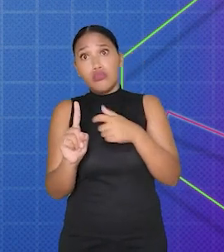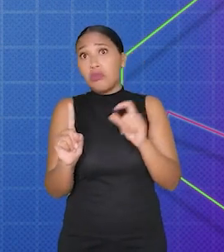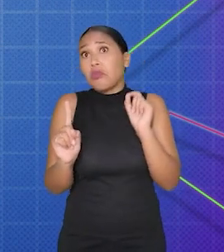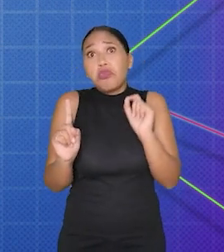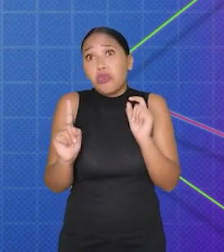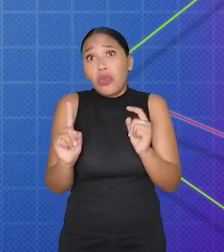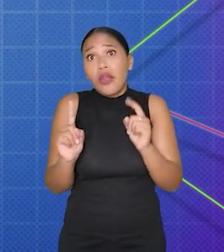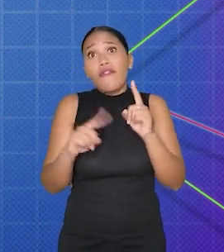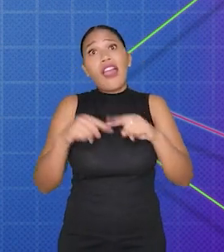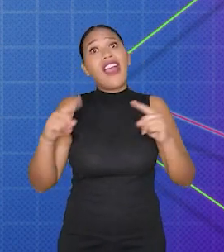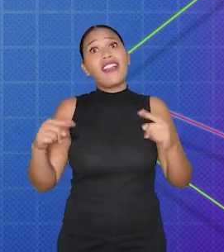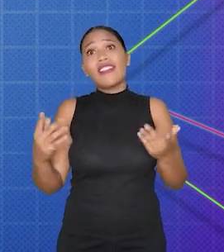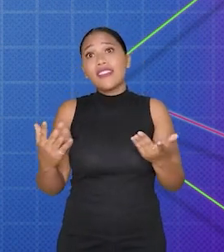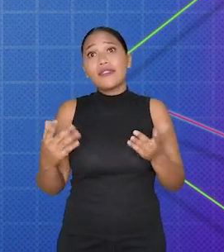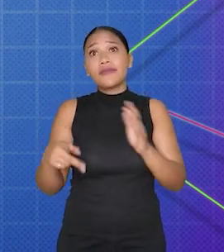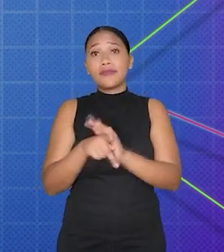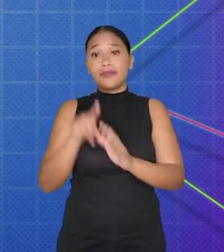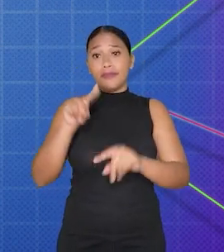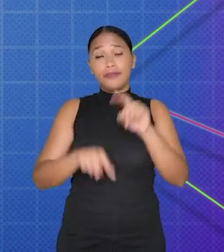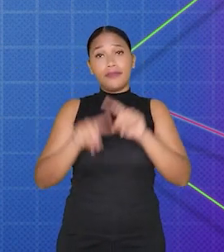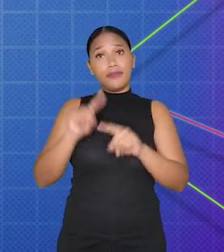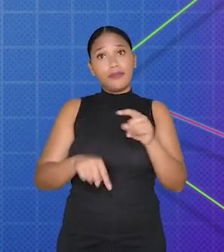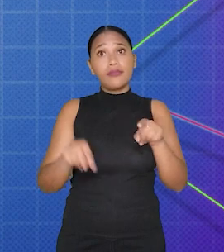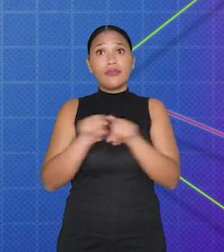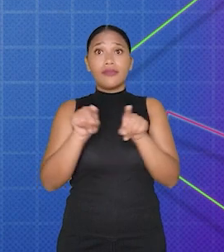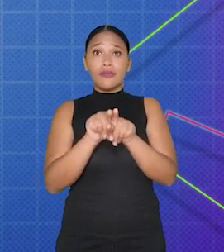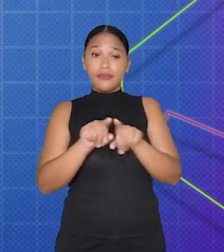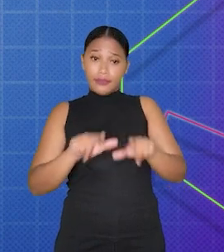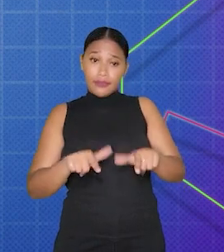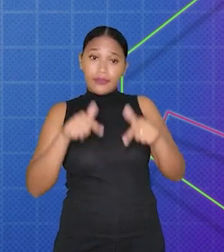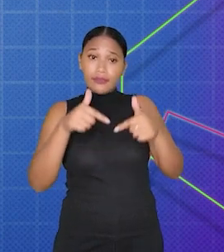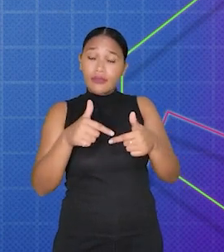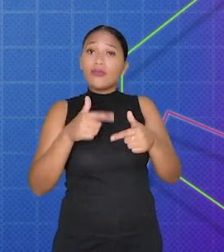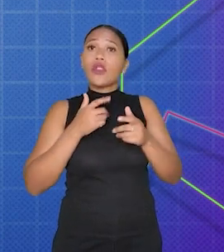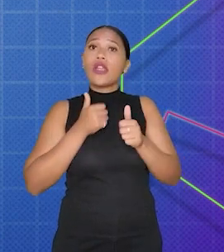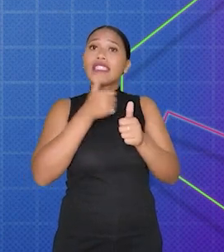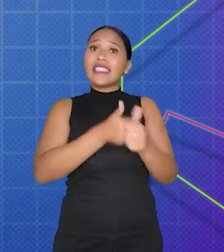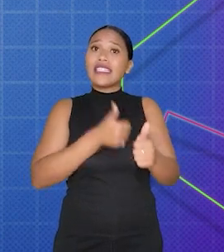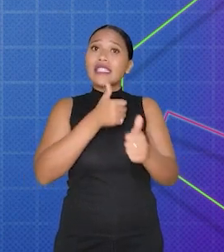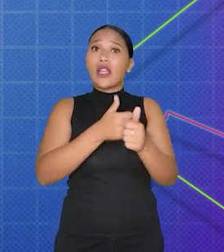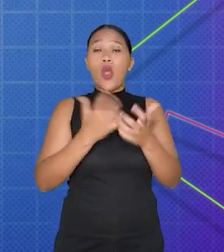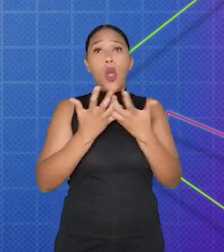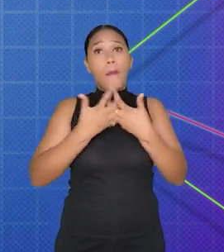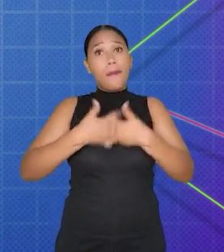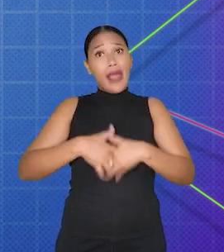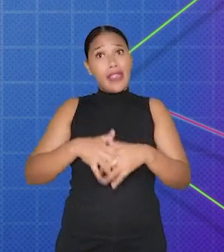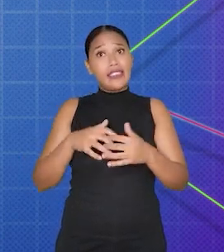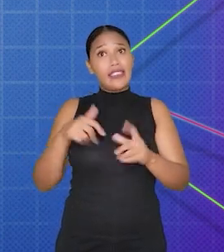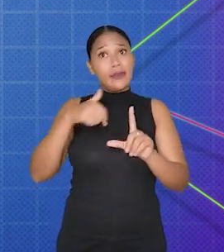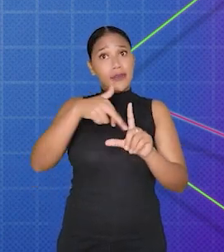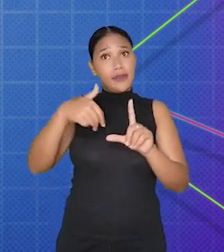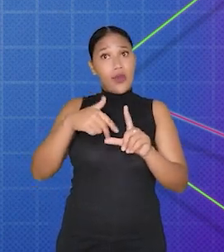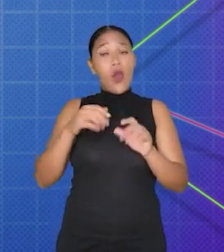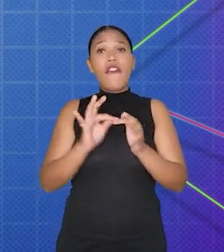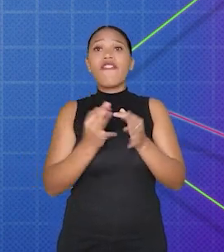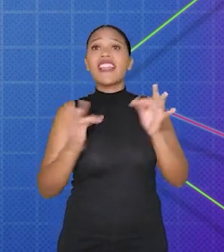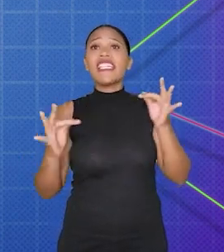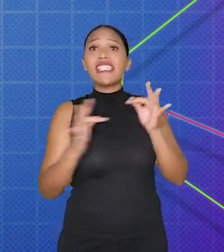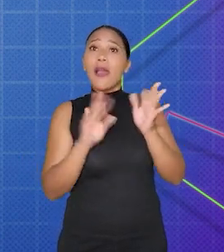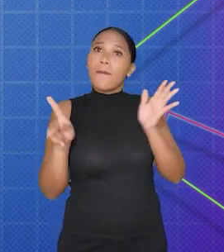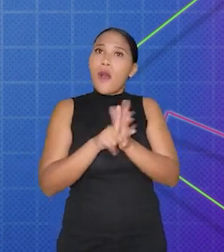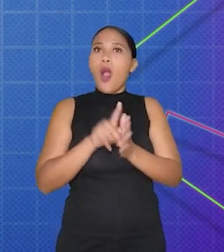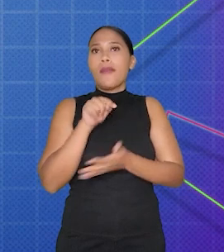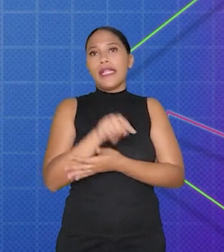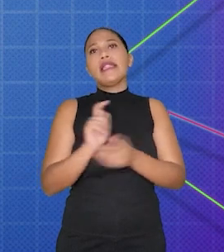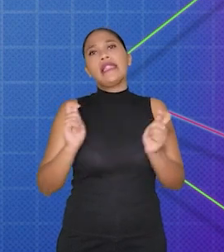ações podem variar de mudar a posição de um objeto na tela, até mesmo executar uma sequência complexa de animações ou criar uma física